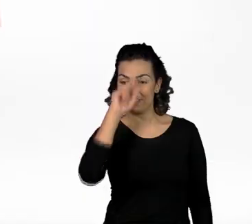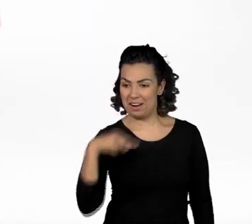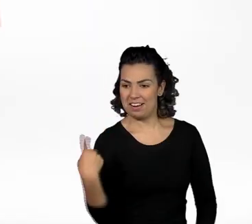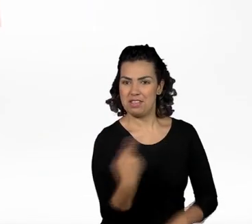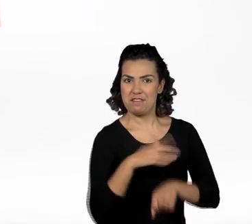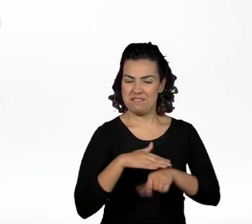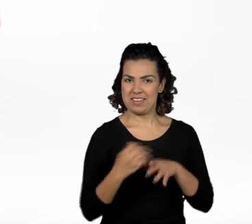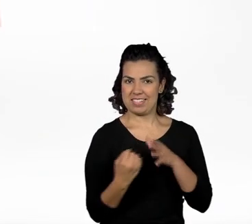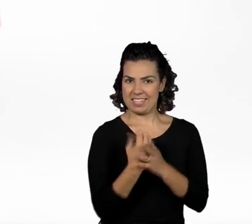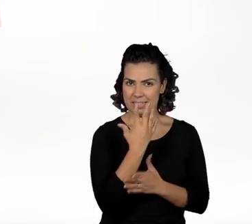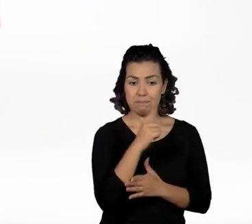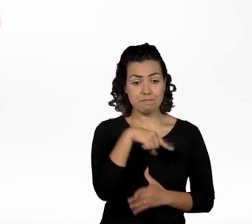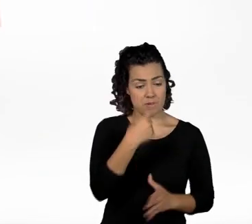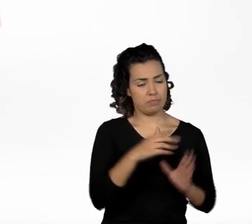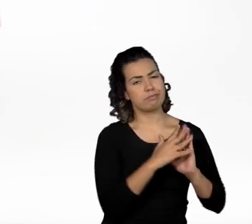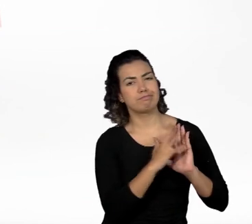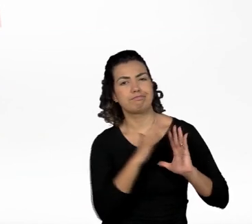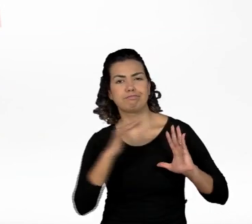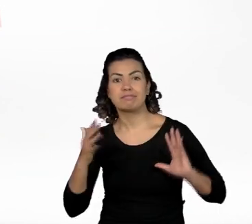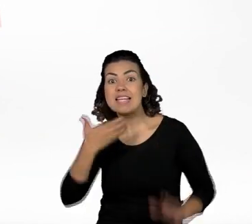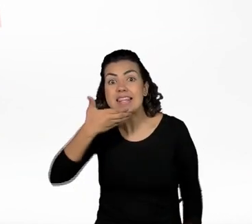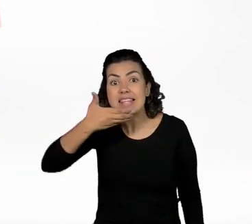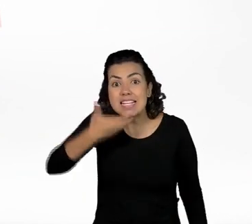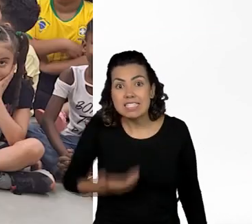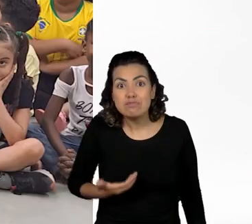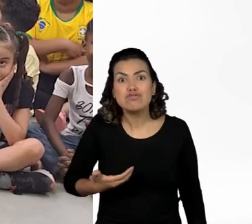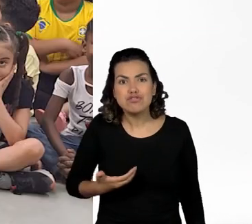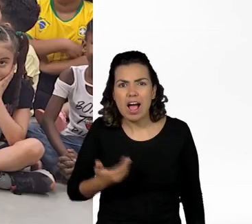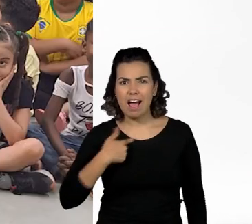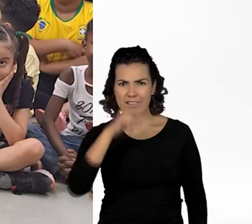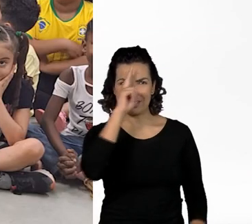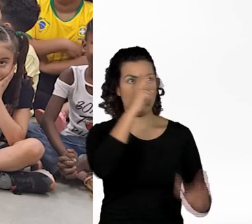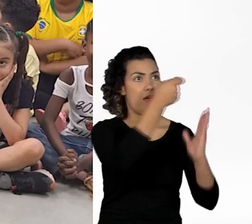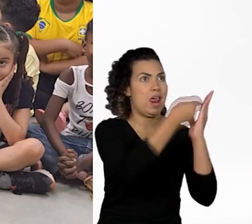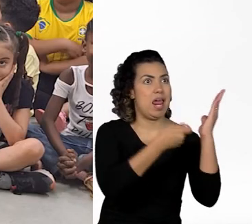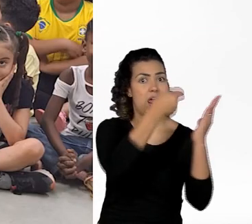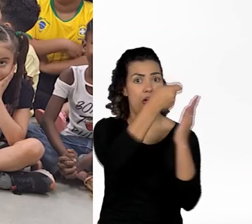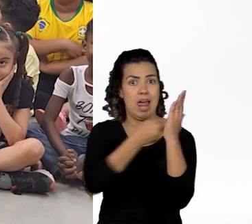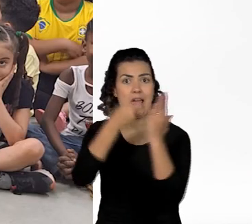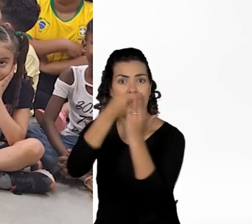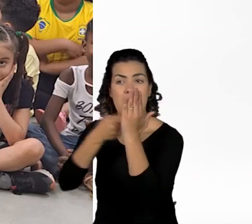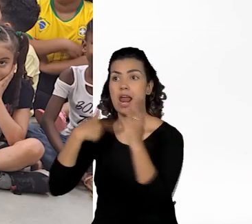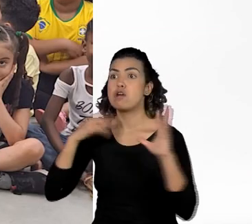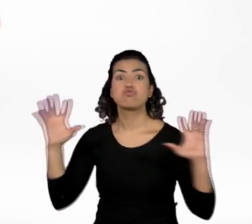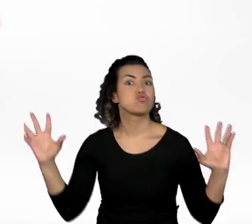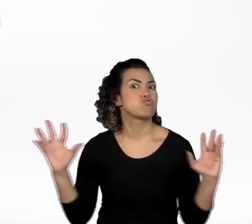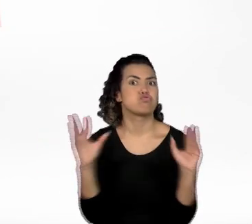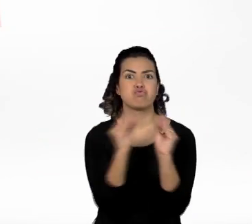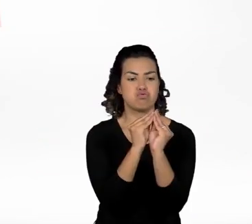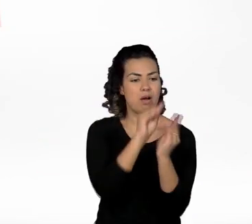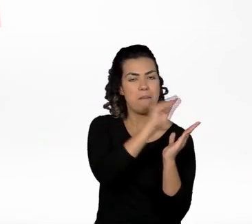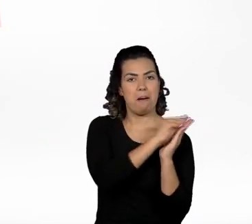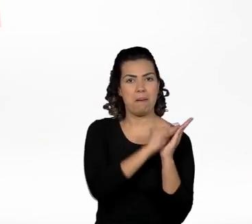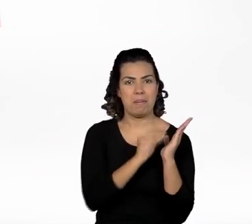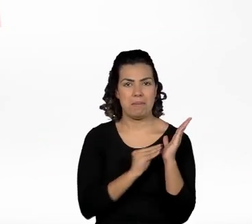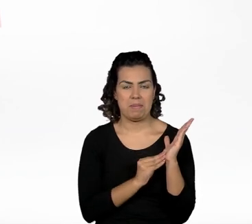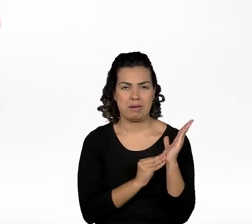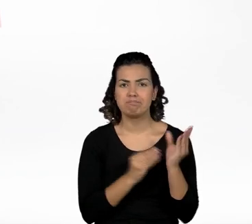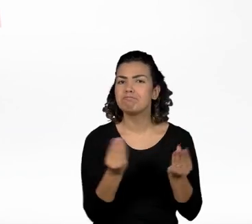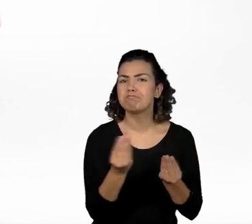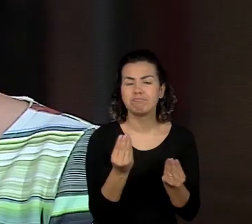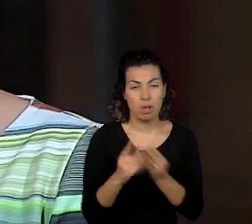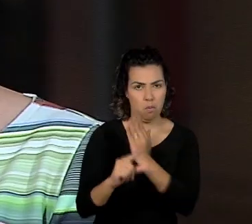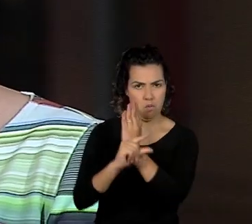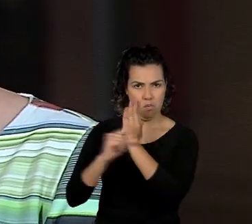ano, eu reuni todas em um livro, porque um aluno, quando viu um autor que foi visitar a escola, se